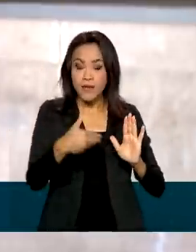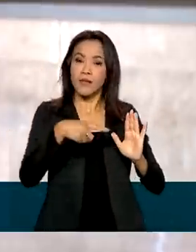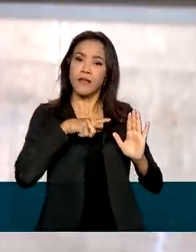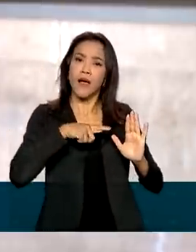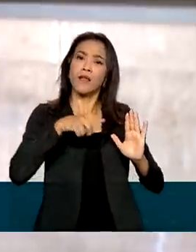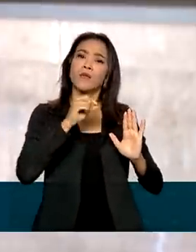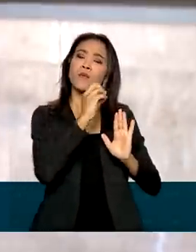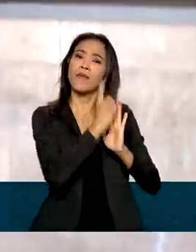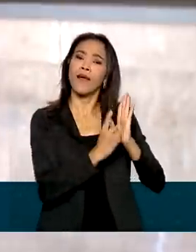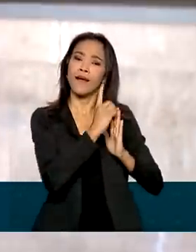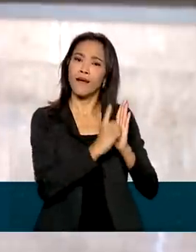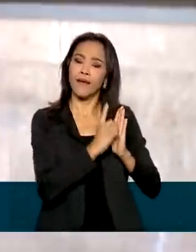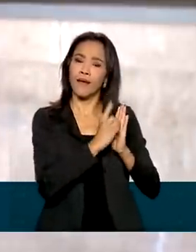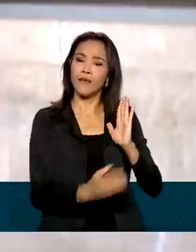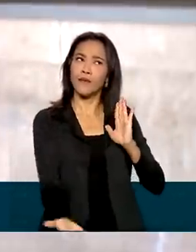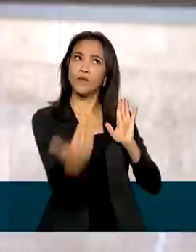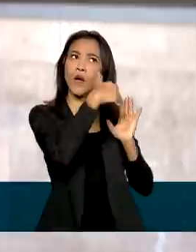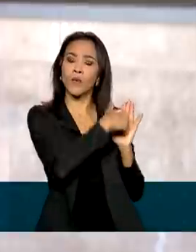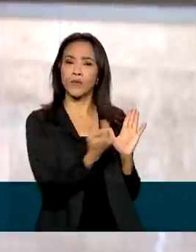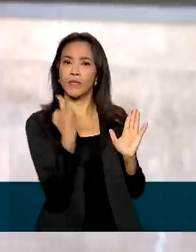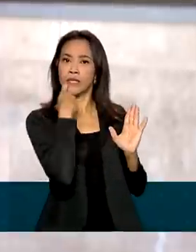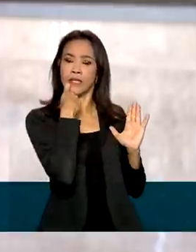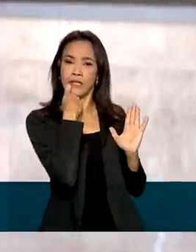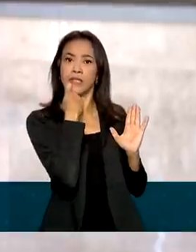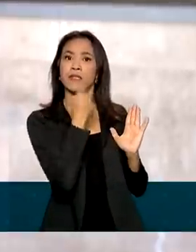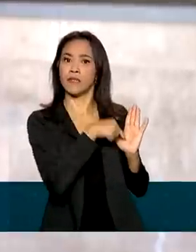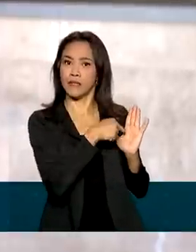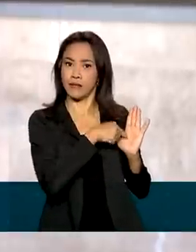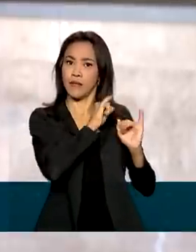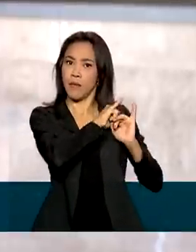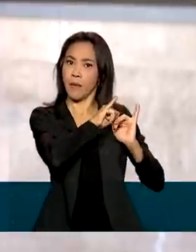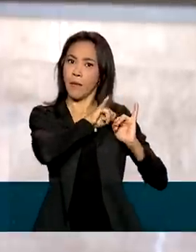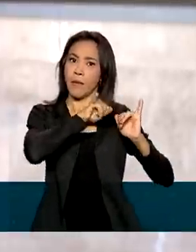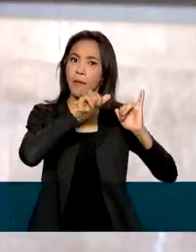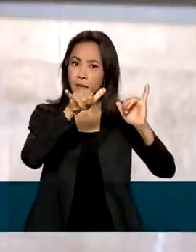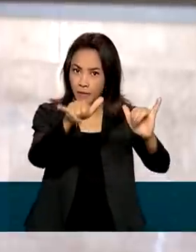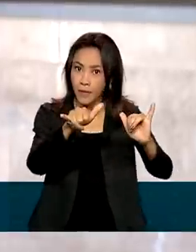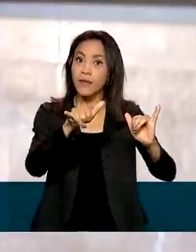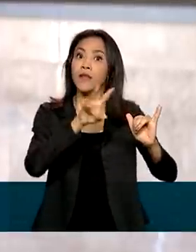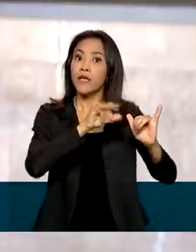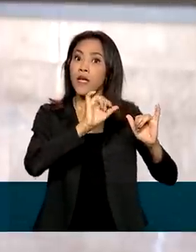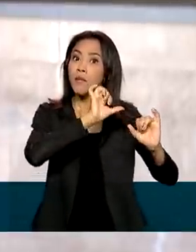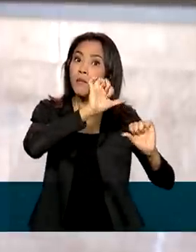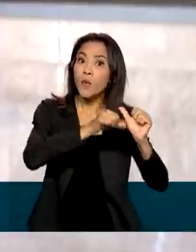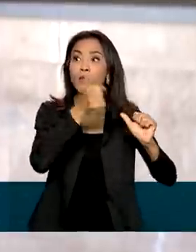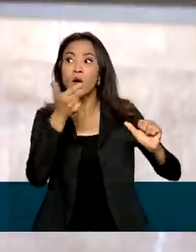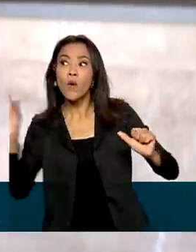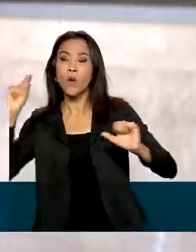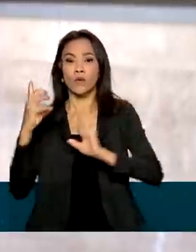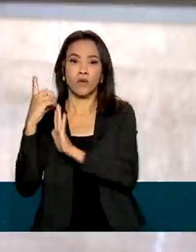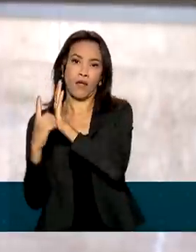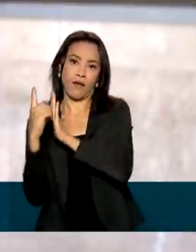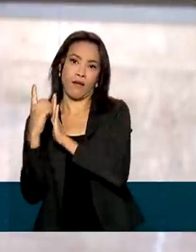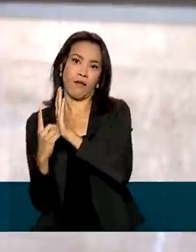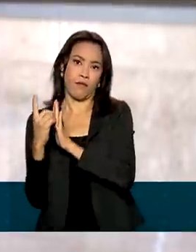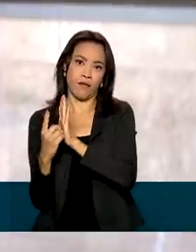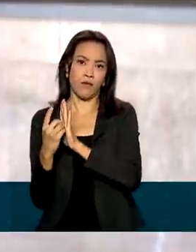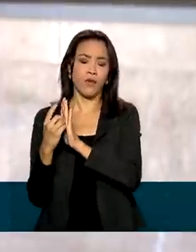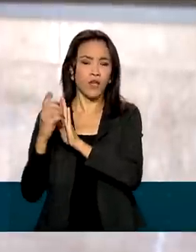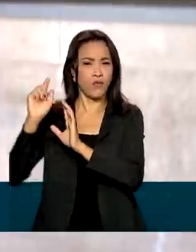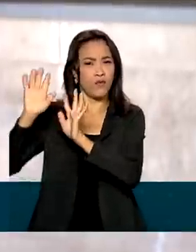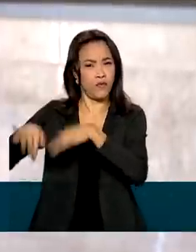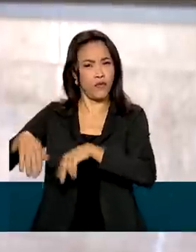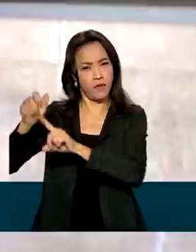na última sexta-feira, em edição extra do Diário Oficial da União e ele altera o outro decreto, publicado no final do mês